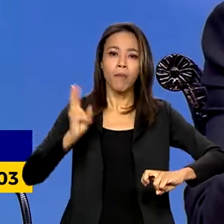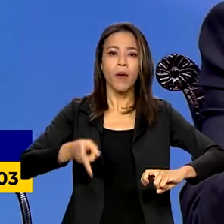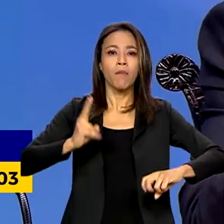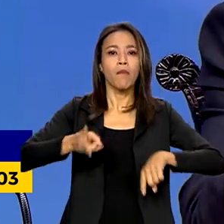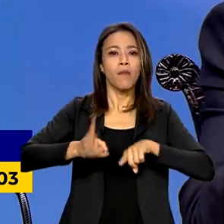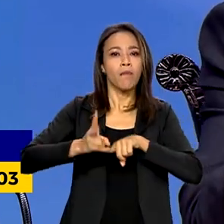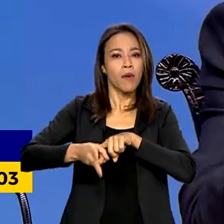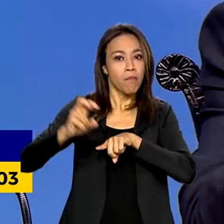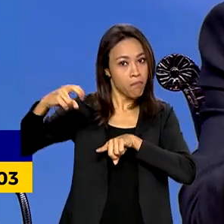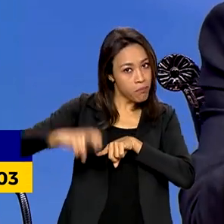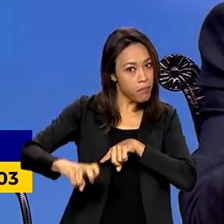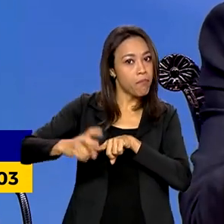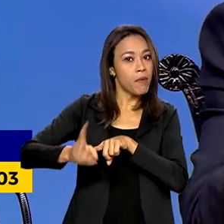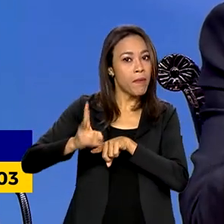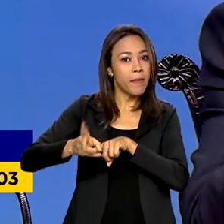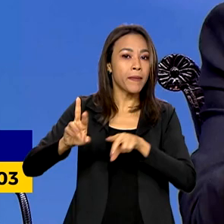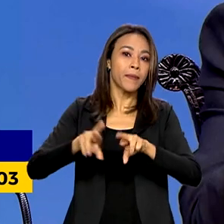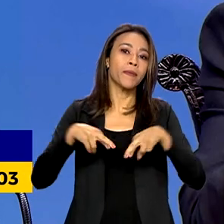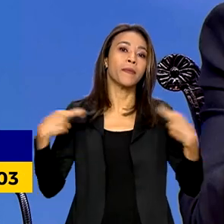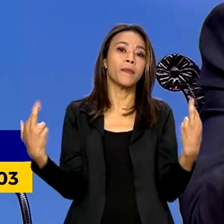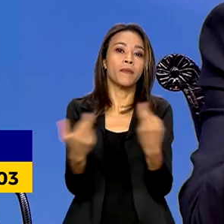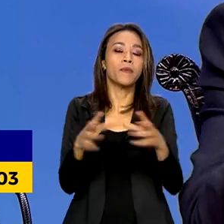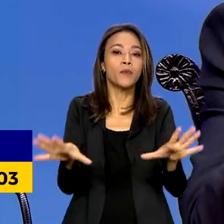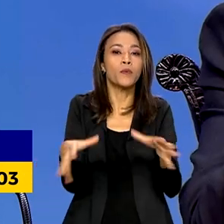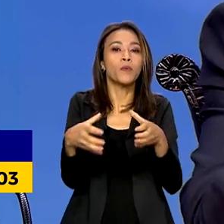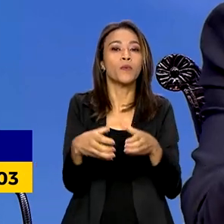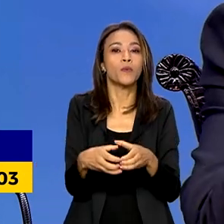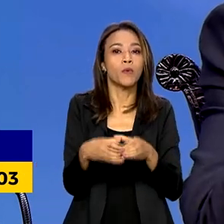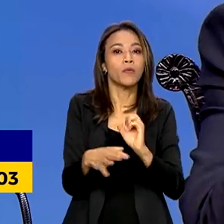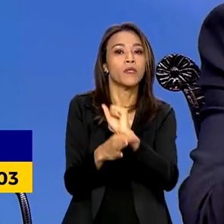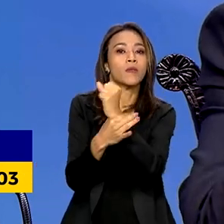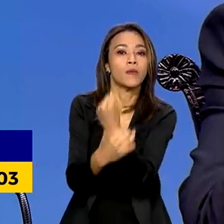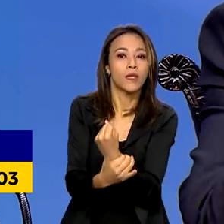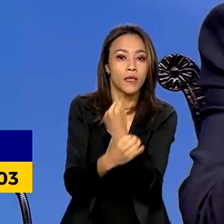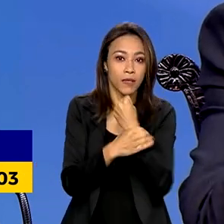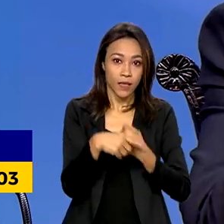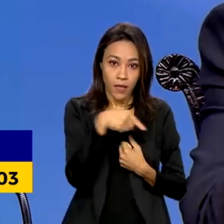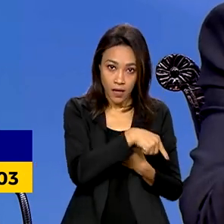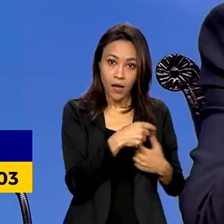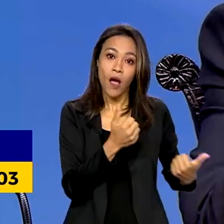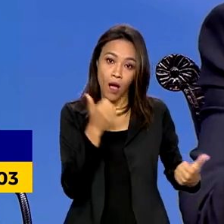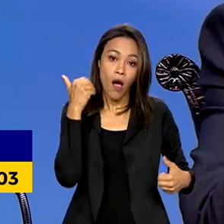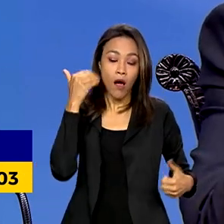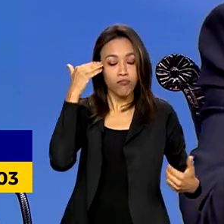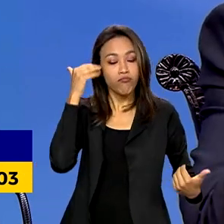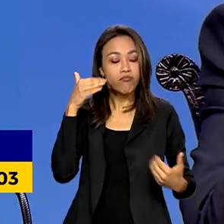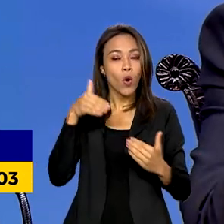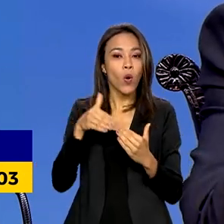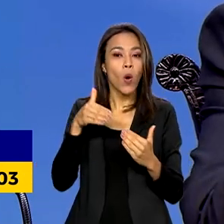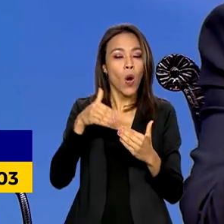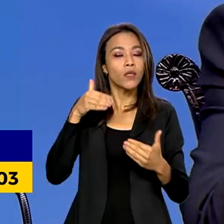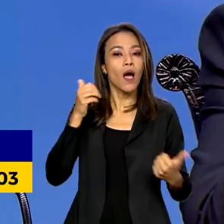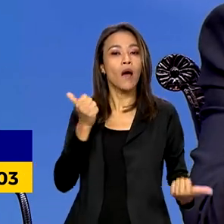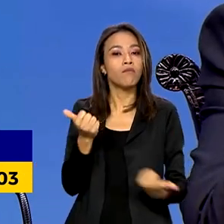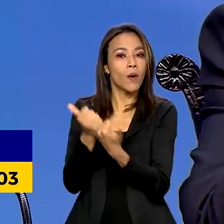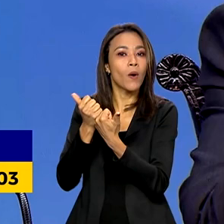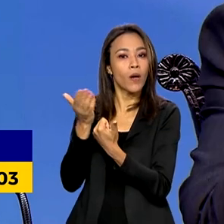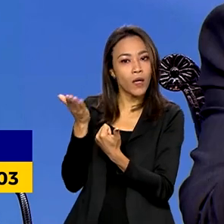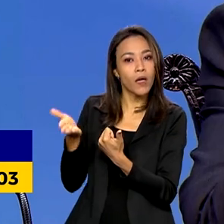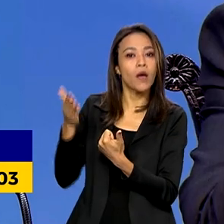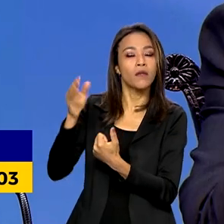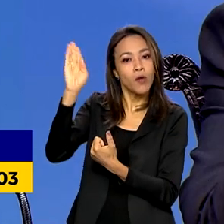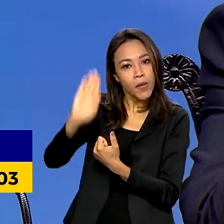Segurança. O Reino Unido, reiteradamente, apoia não só o pleito do Brasil, mas como o pleito do G4, que são